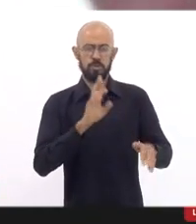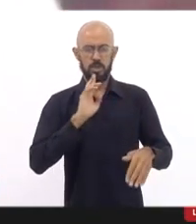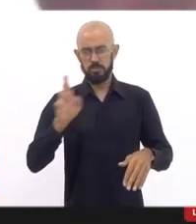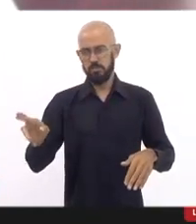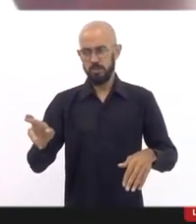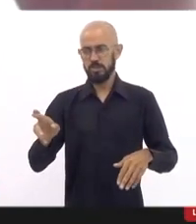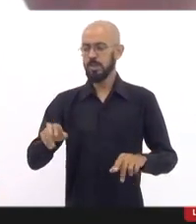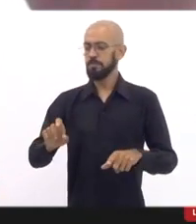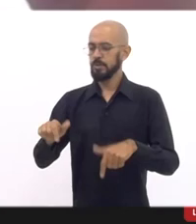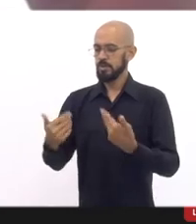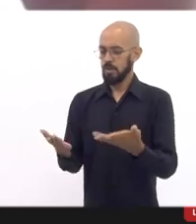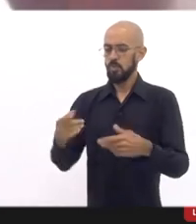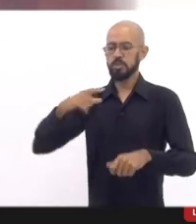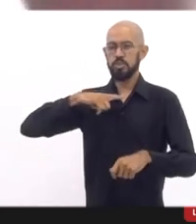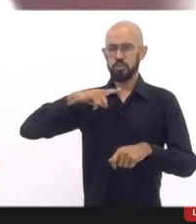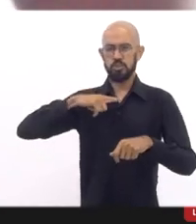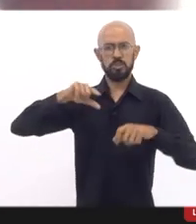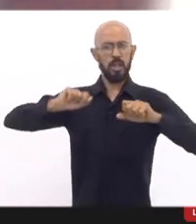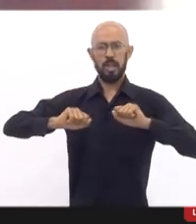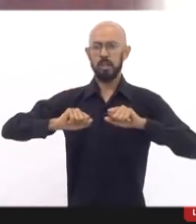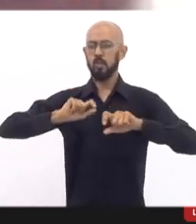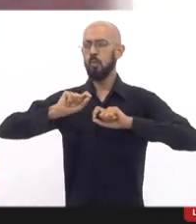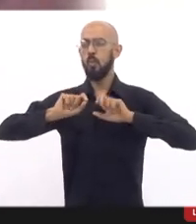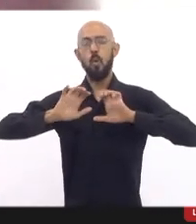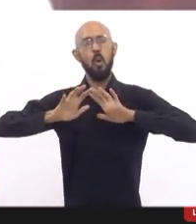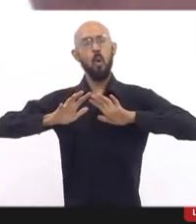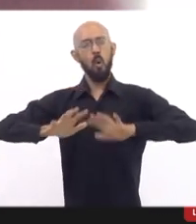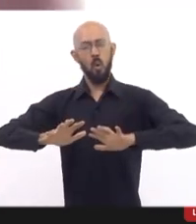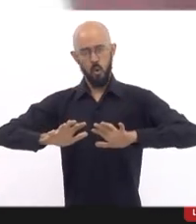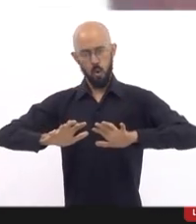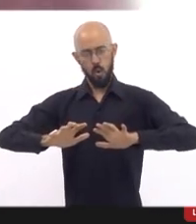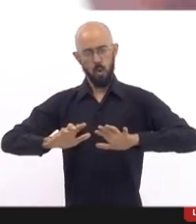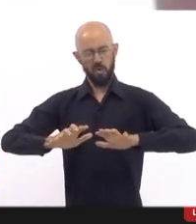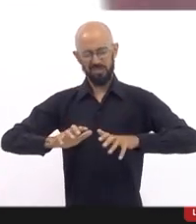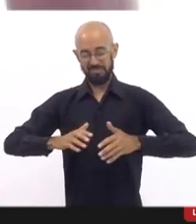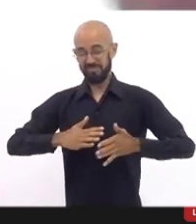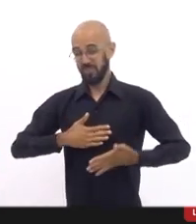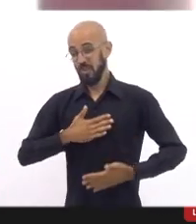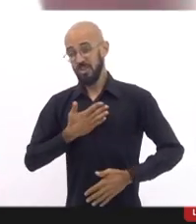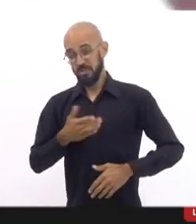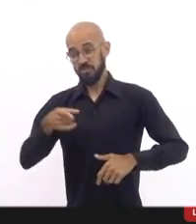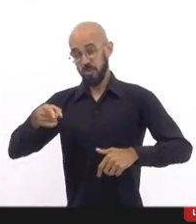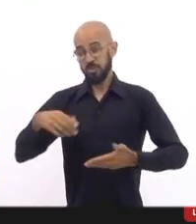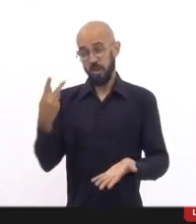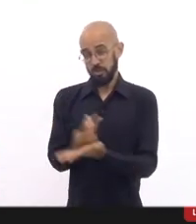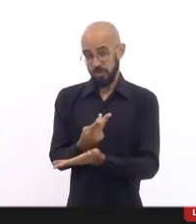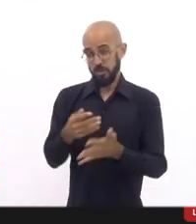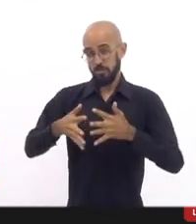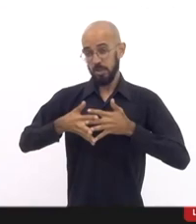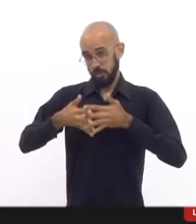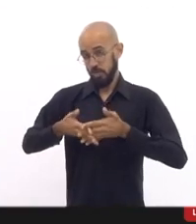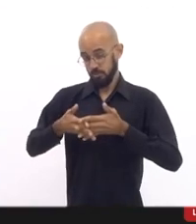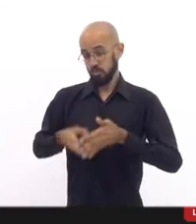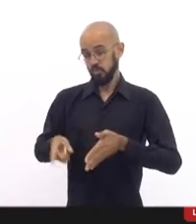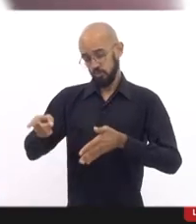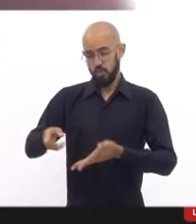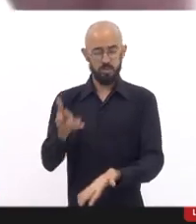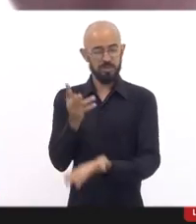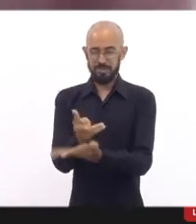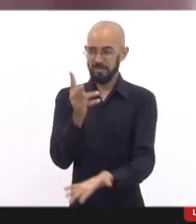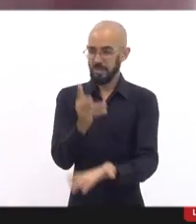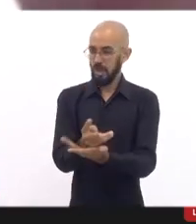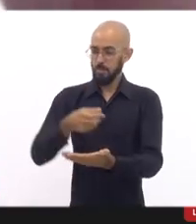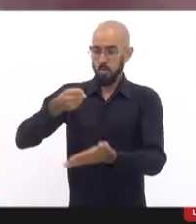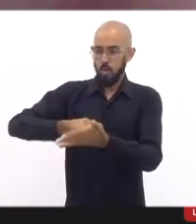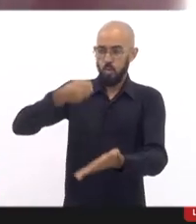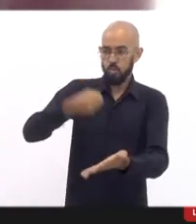de desastre em Petrópolis. É a classificação, acho que o senhor, naturalmente, pessoa que sempre militou nessa seara, mas eu